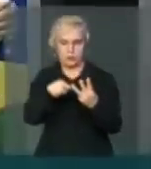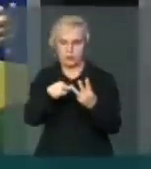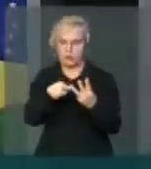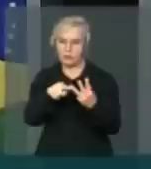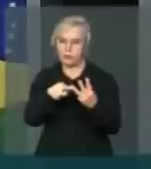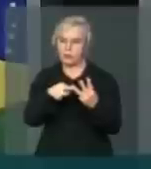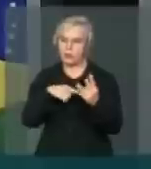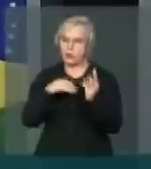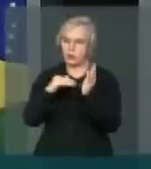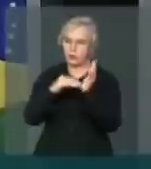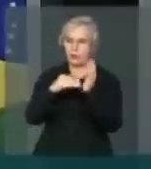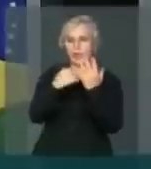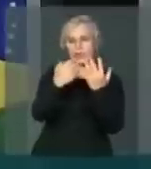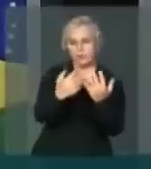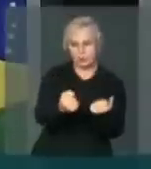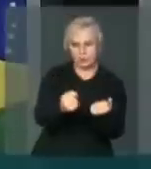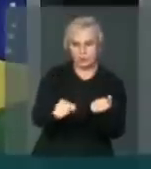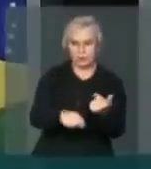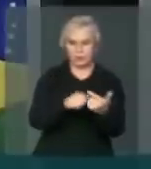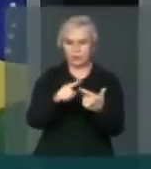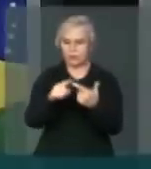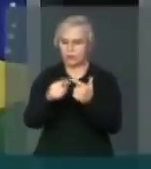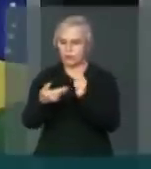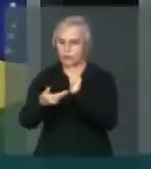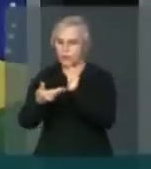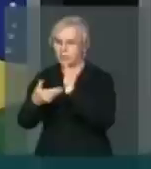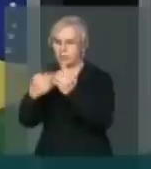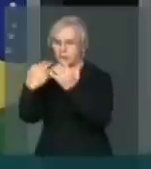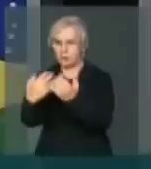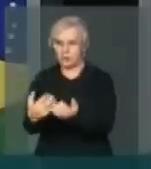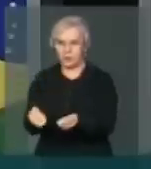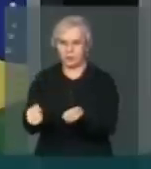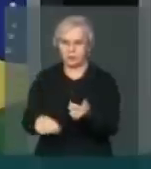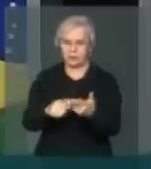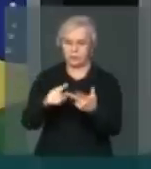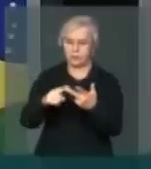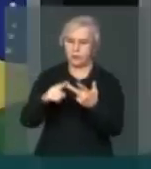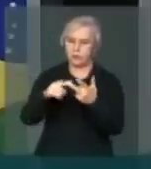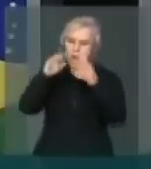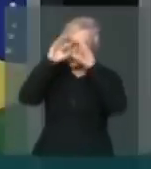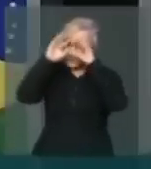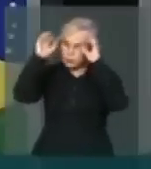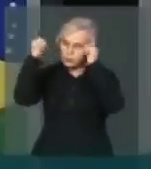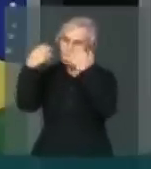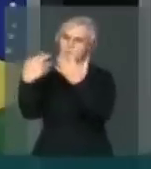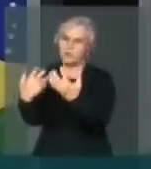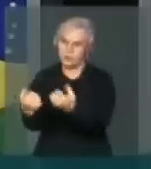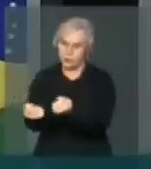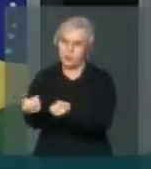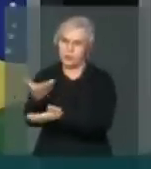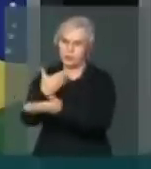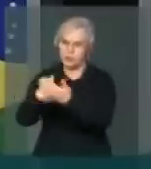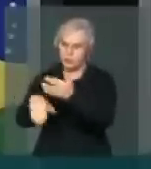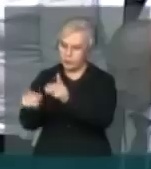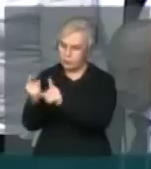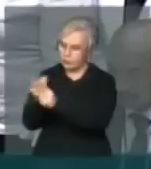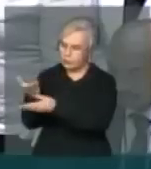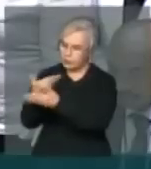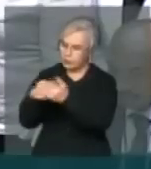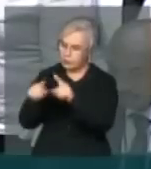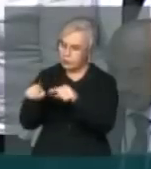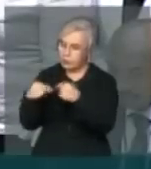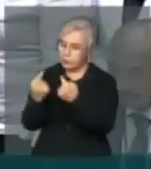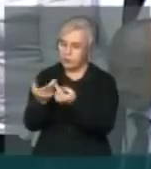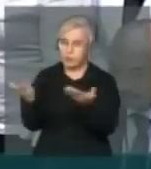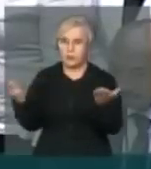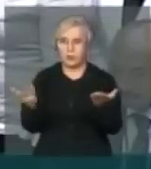Senado da República Pela Câmara Federal Foram ao Supremo Tribunal Federal E o que o Brasil